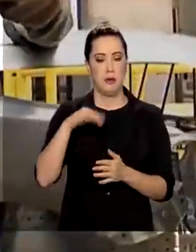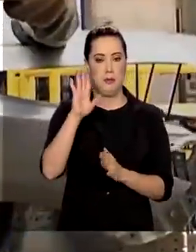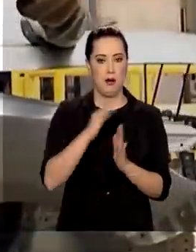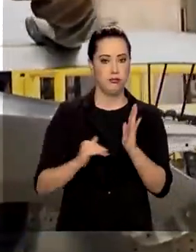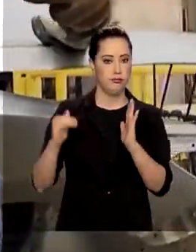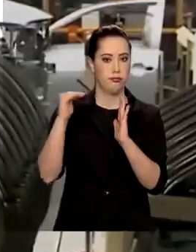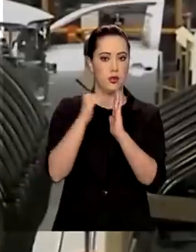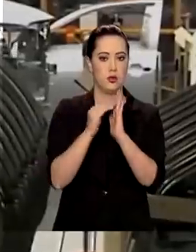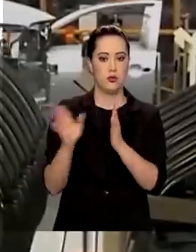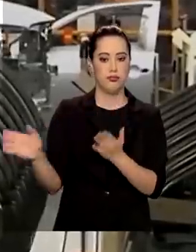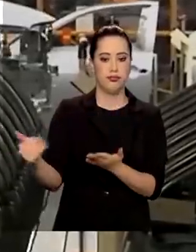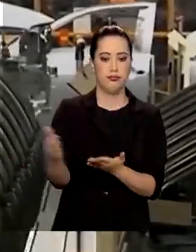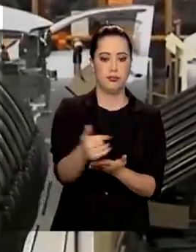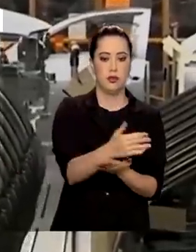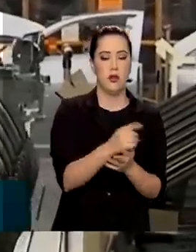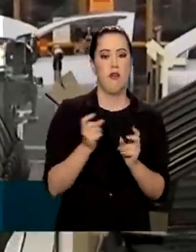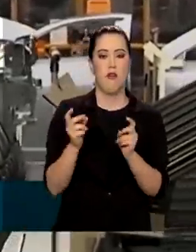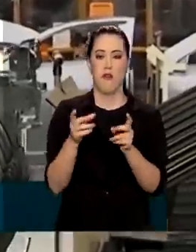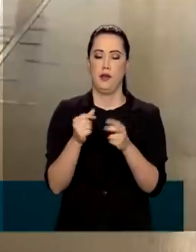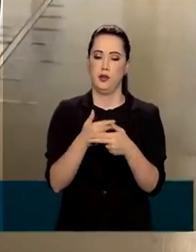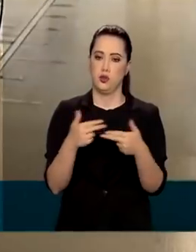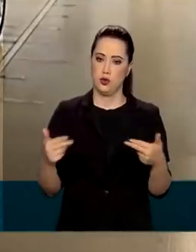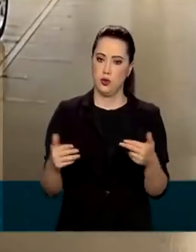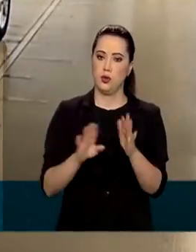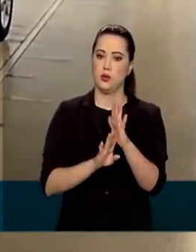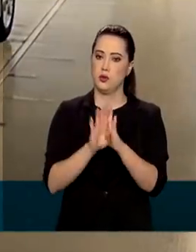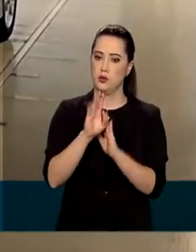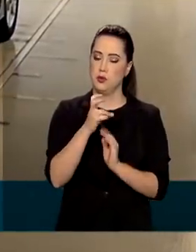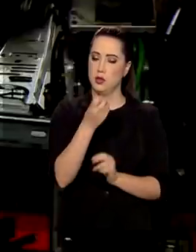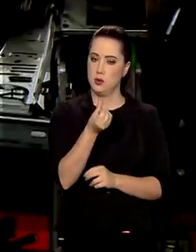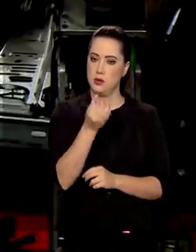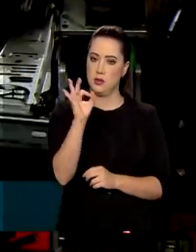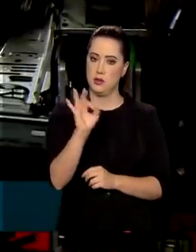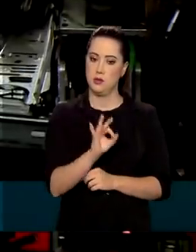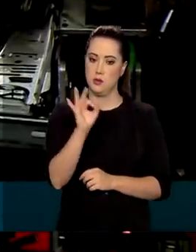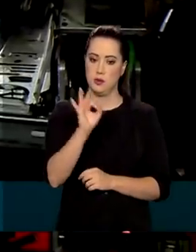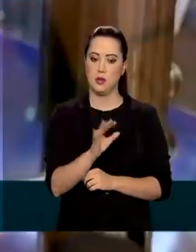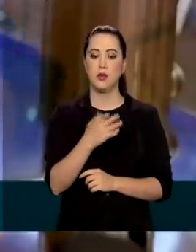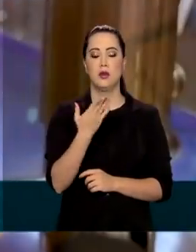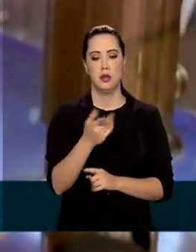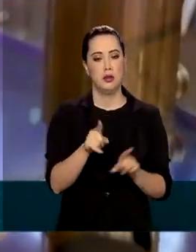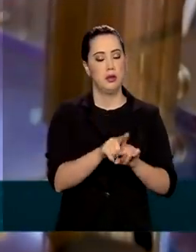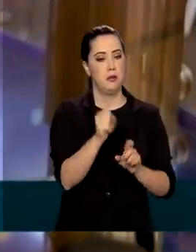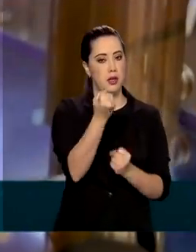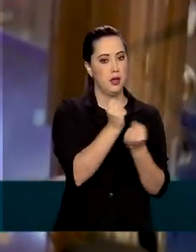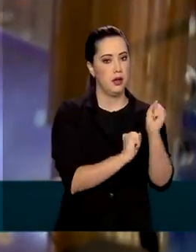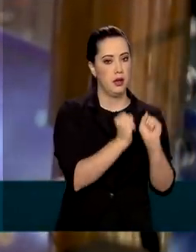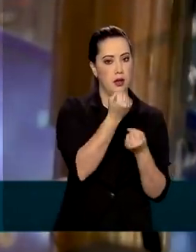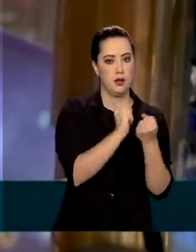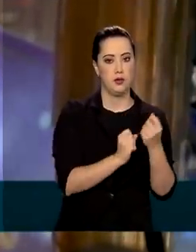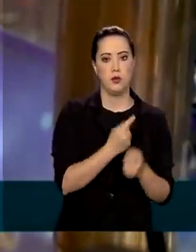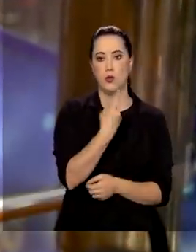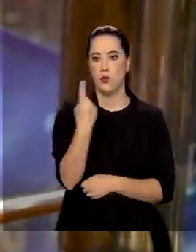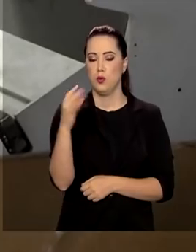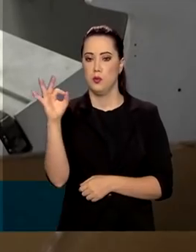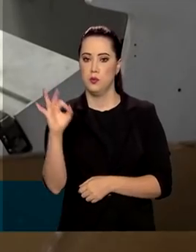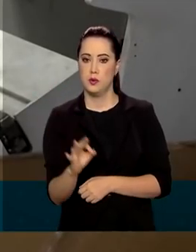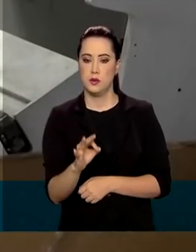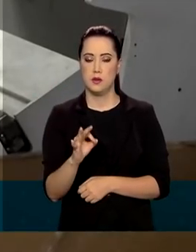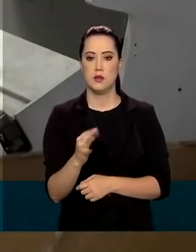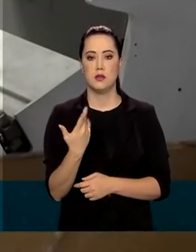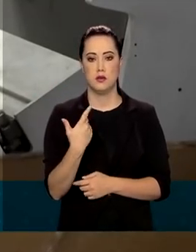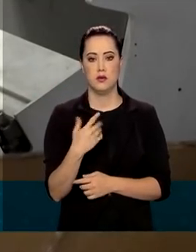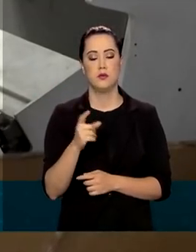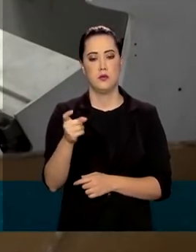arrecadação foram o de vendas de bens, que cresceram 6%, e a produção industrial, que subiu 1%. Entre os